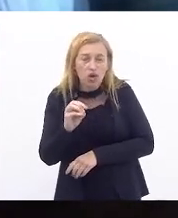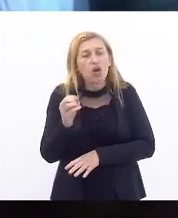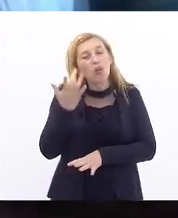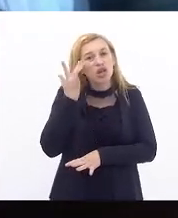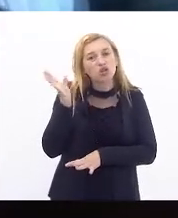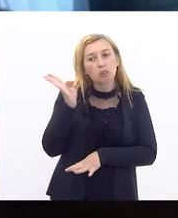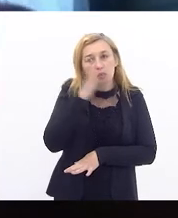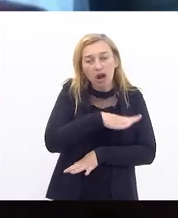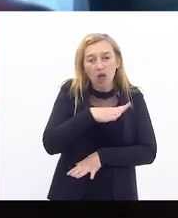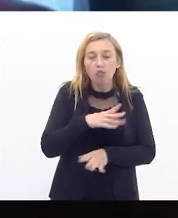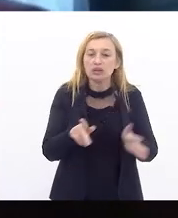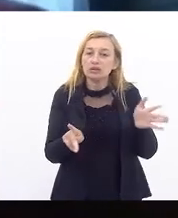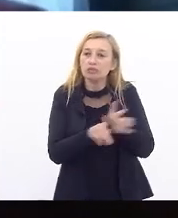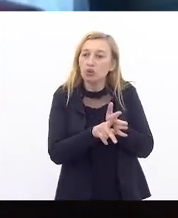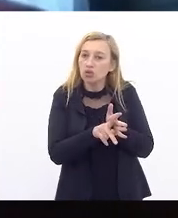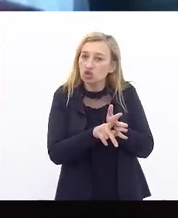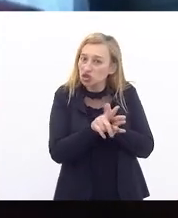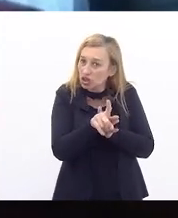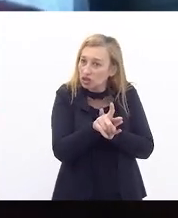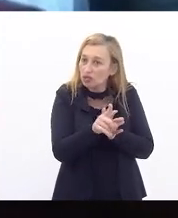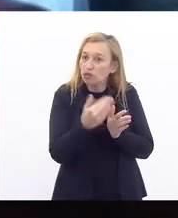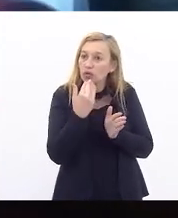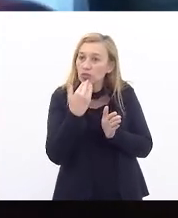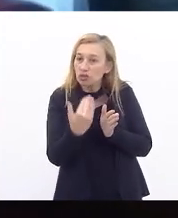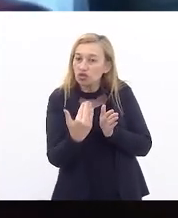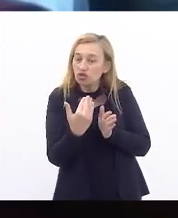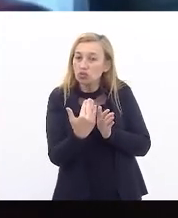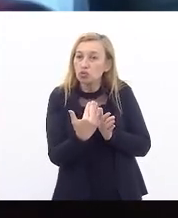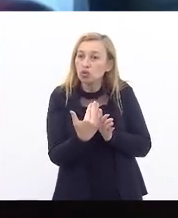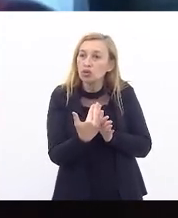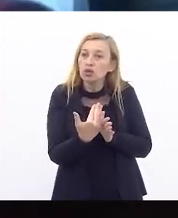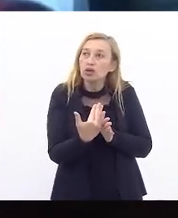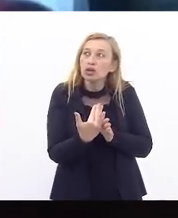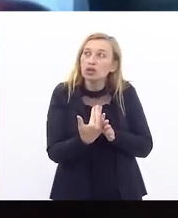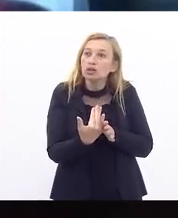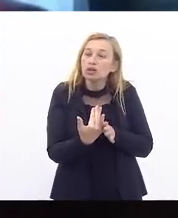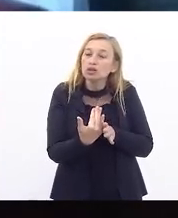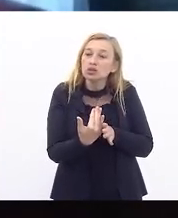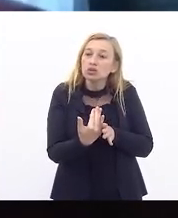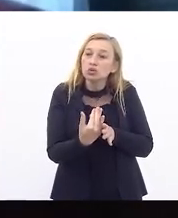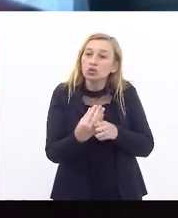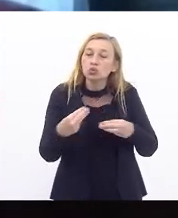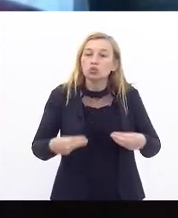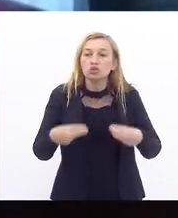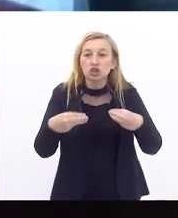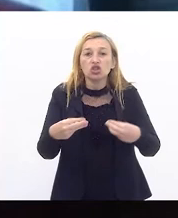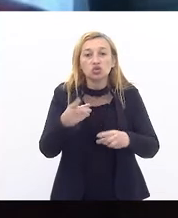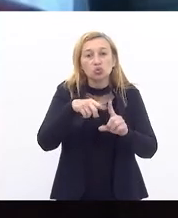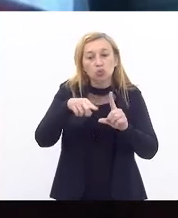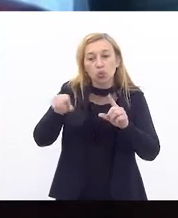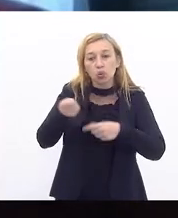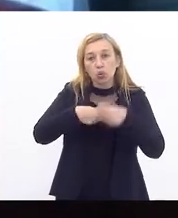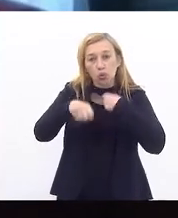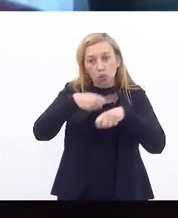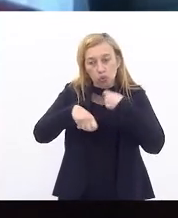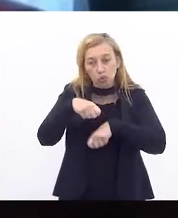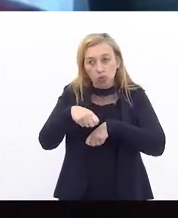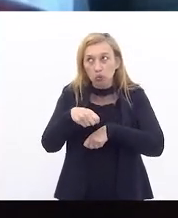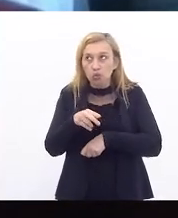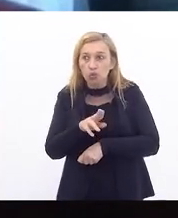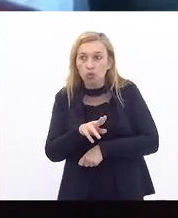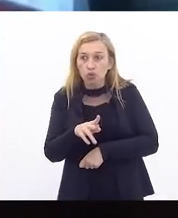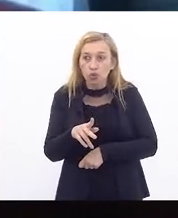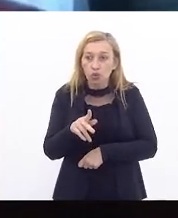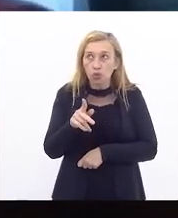esse projeto que foi sugestão do ministro da Economia, o chamado